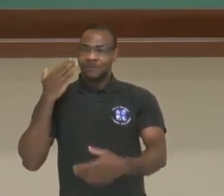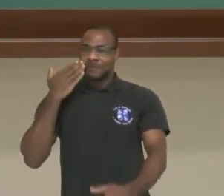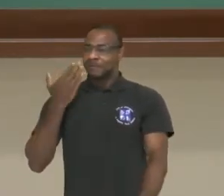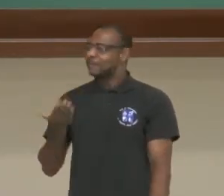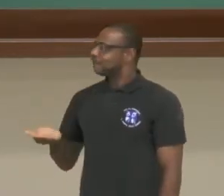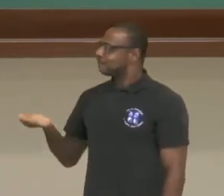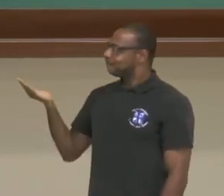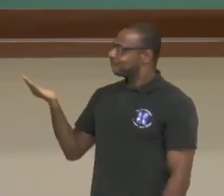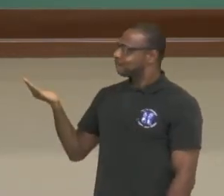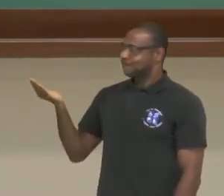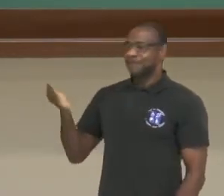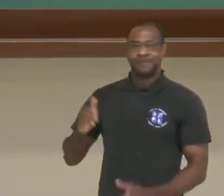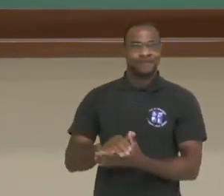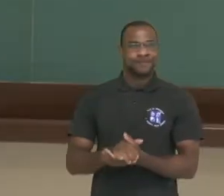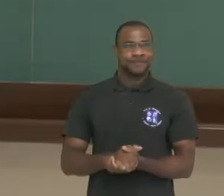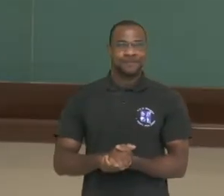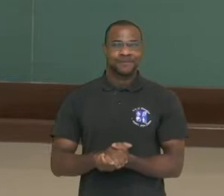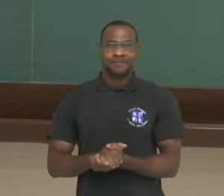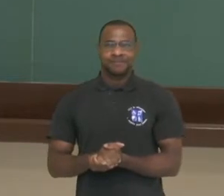iniciar então este vídeo.